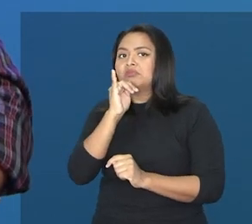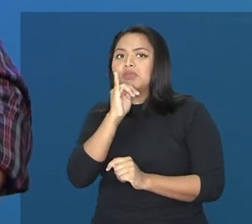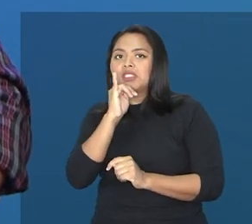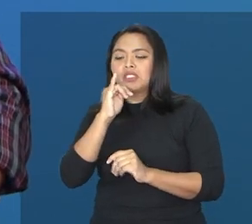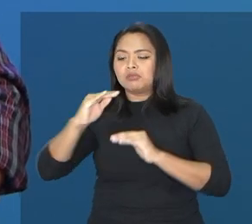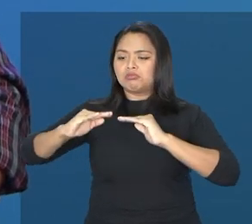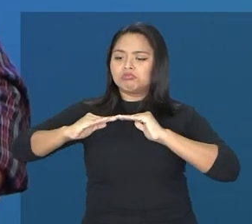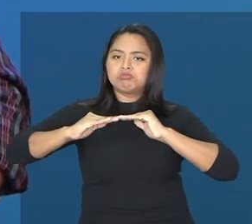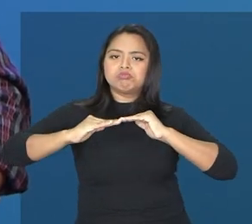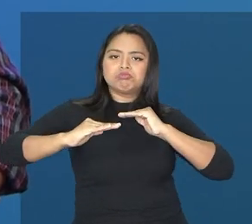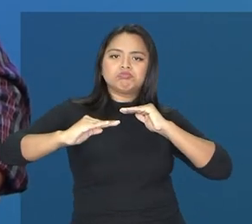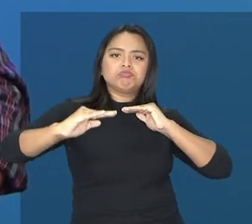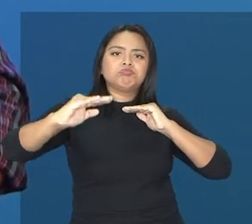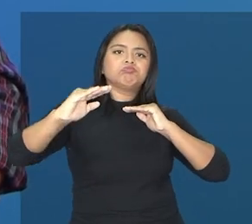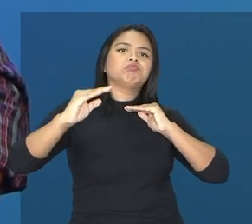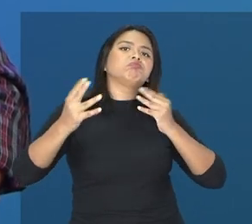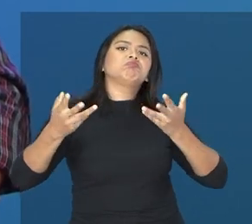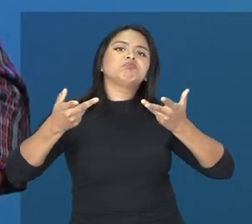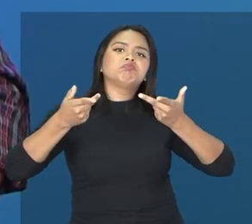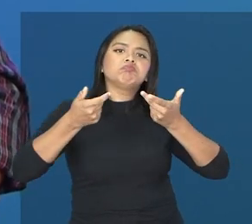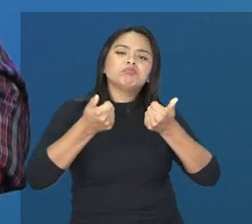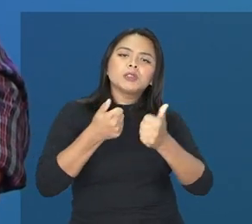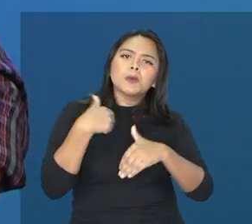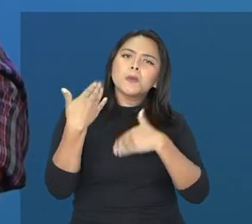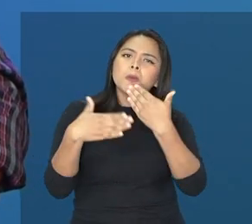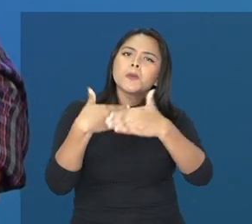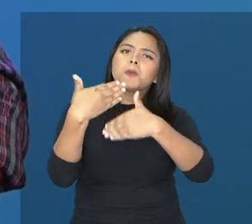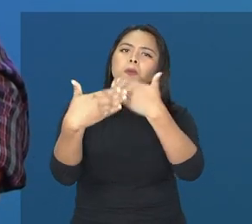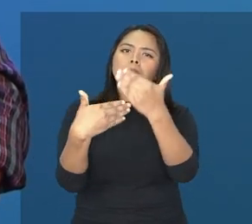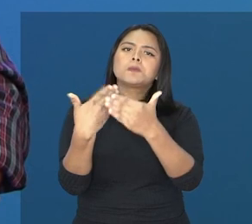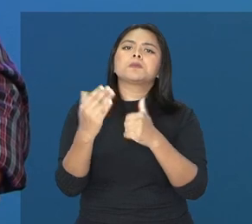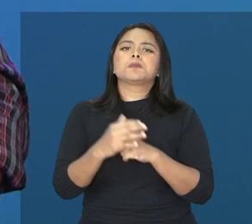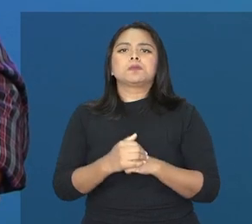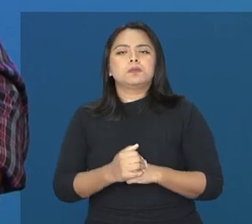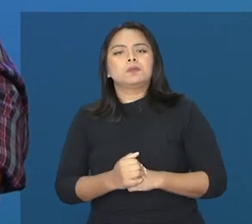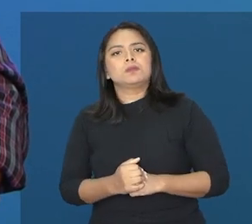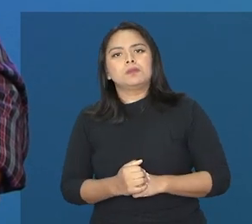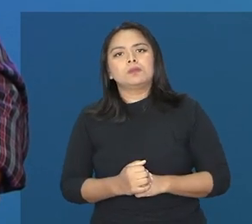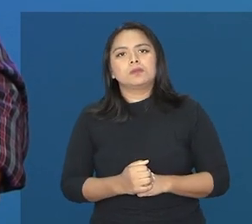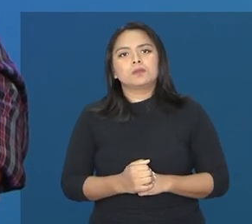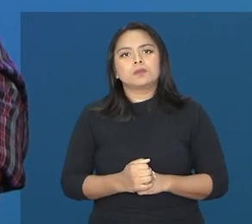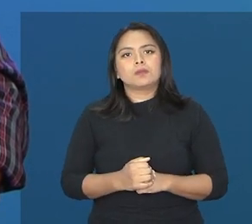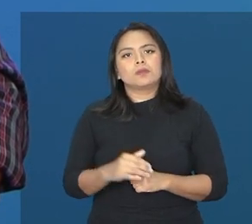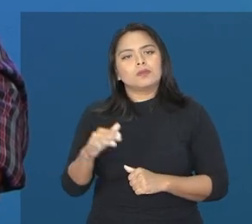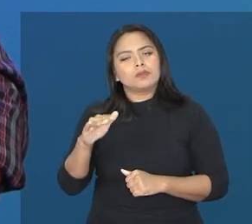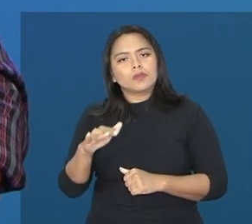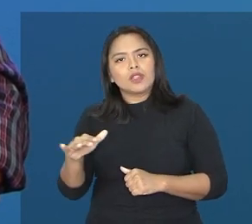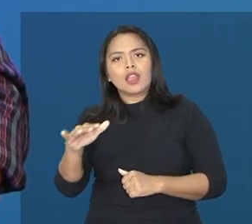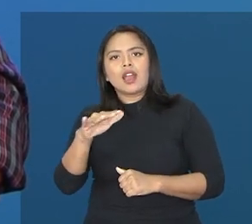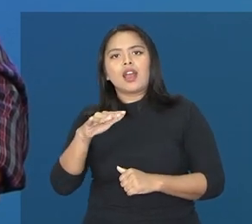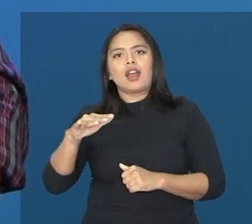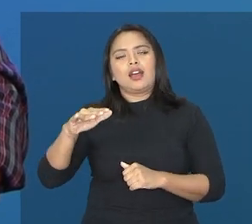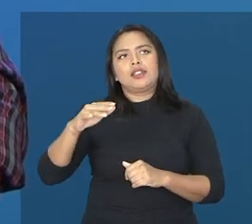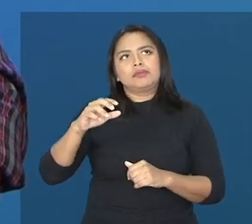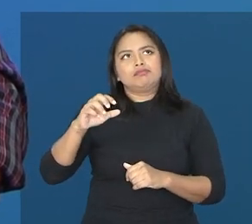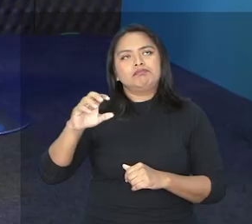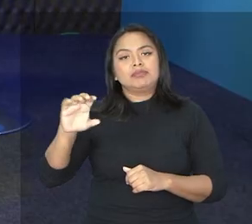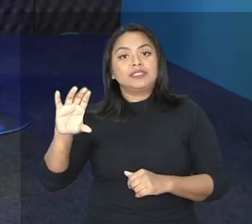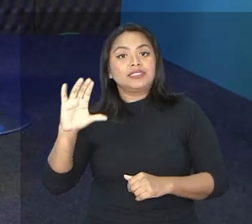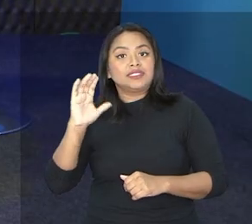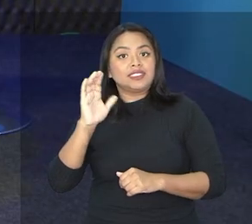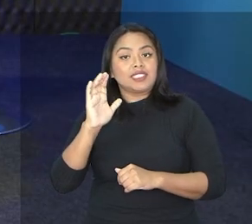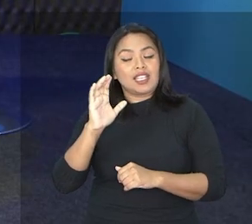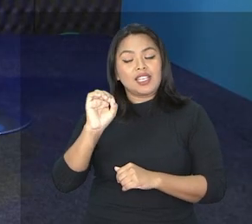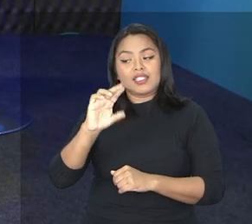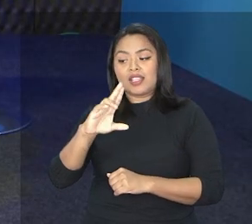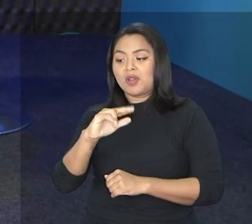estabilidade, ou então uma fluência, uma evolução, do ponto de vista acadêmico, do ponto